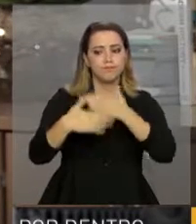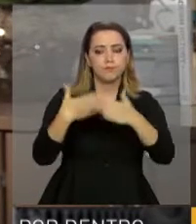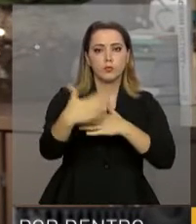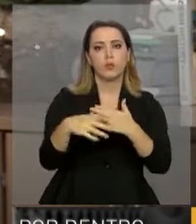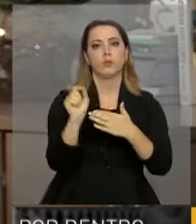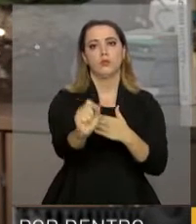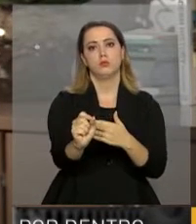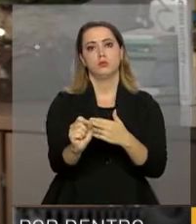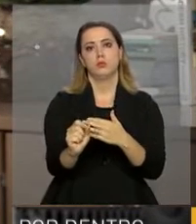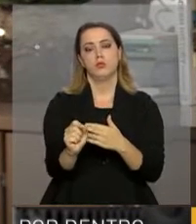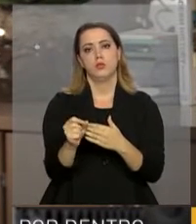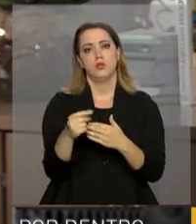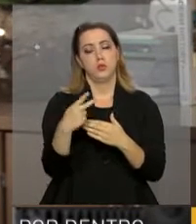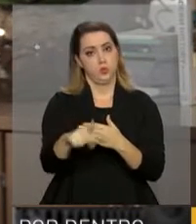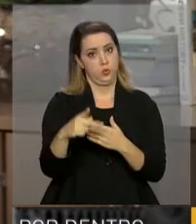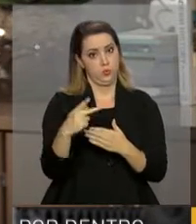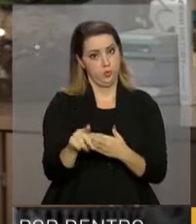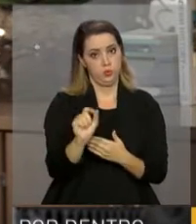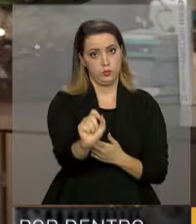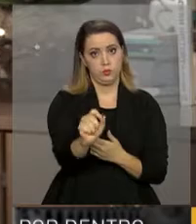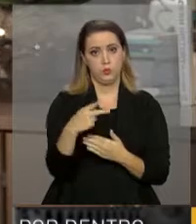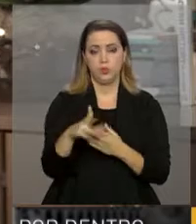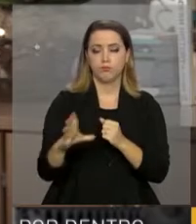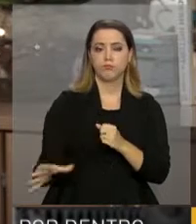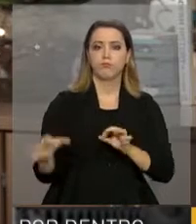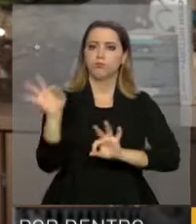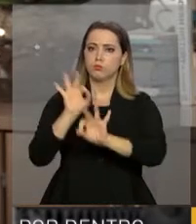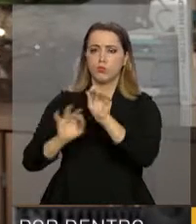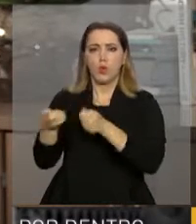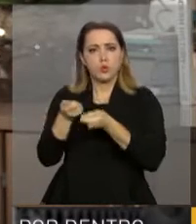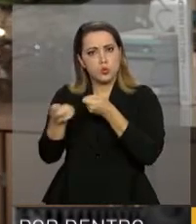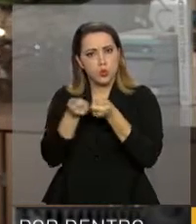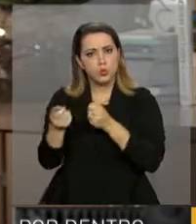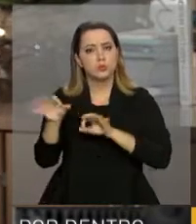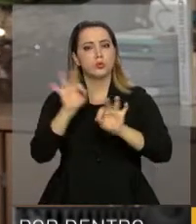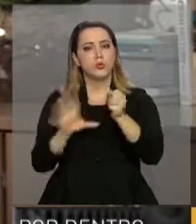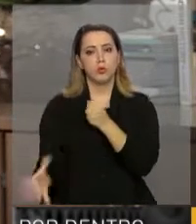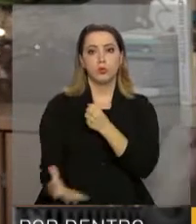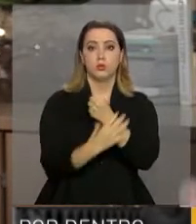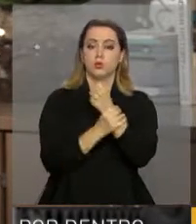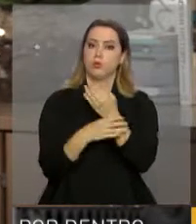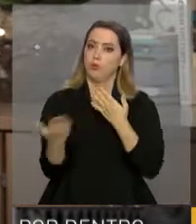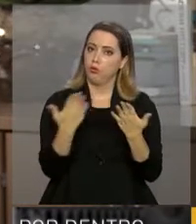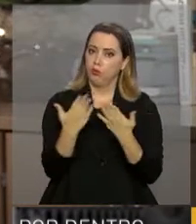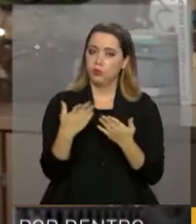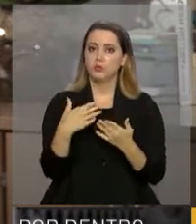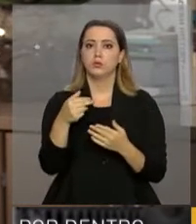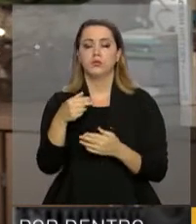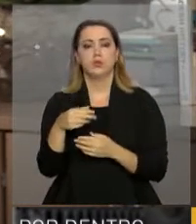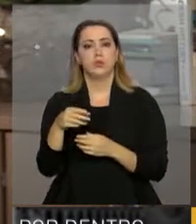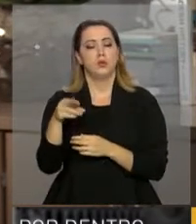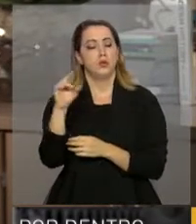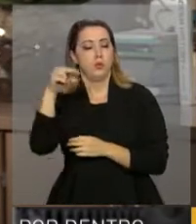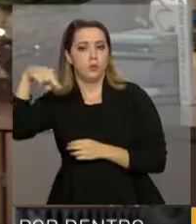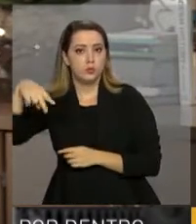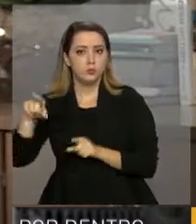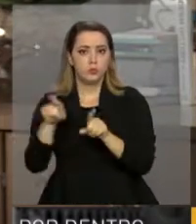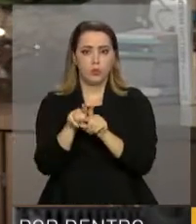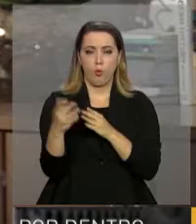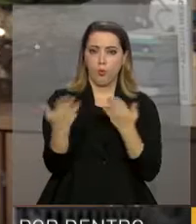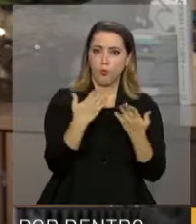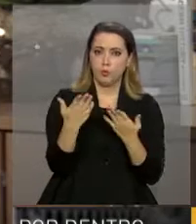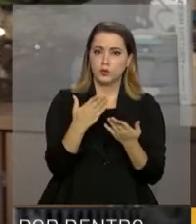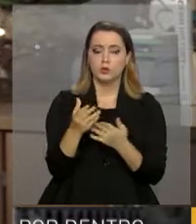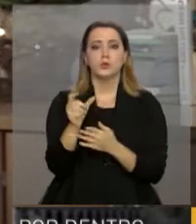a sua ordem e a sua segurança, como aconteceu recentemente no Rio Grande do Norte, como